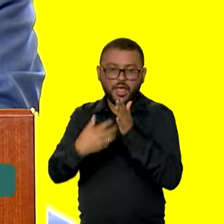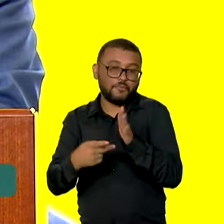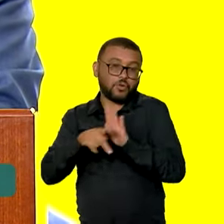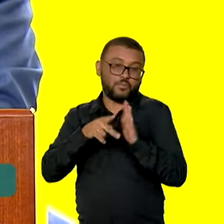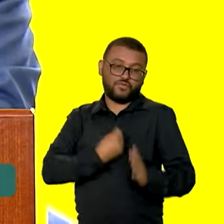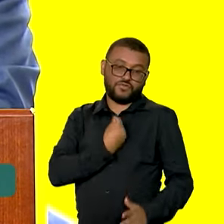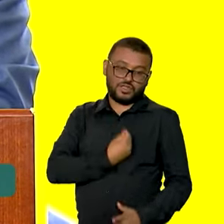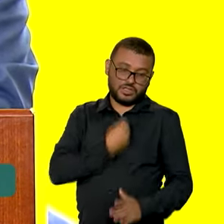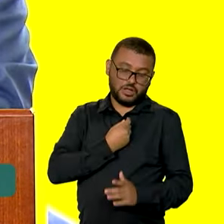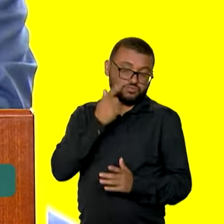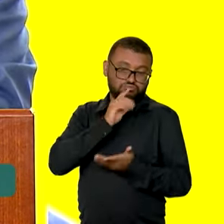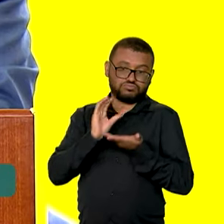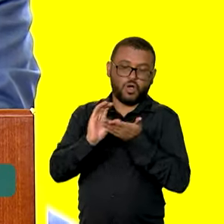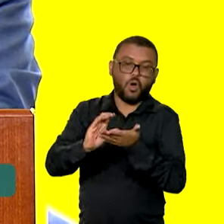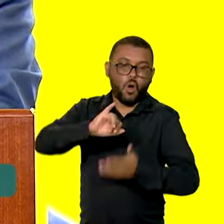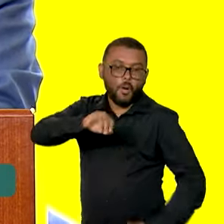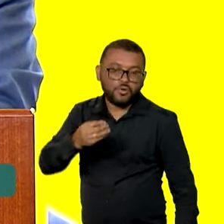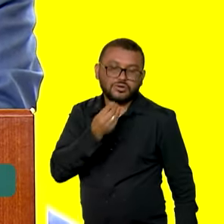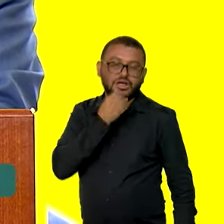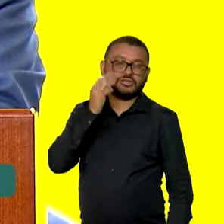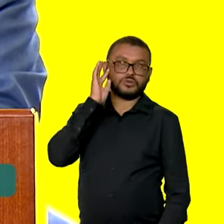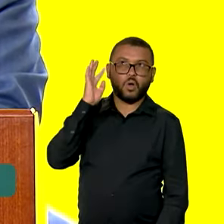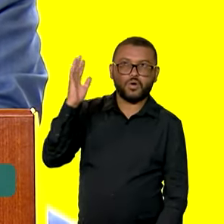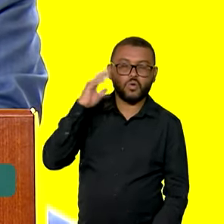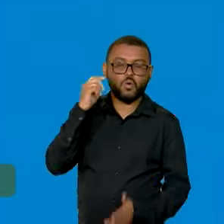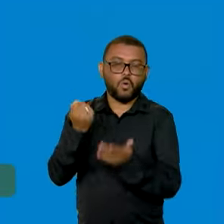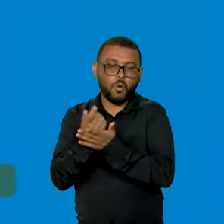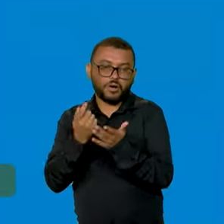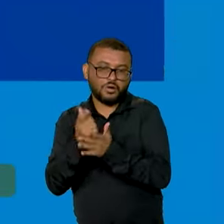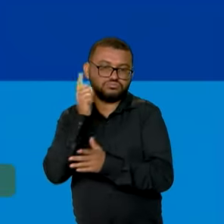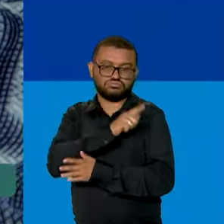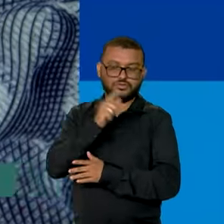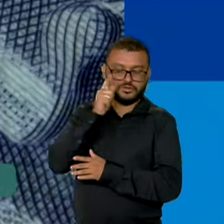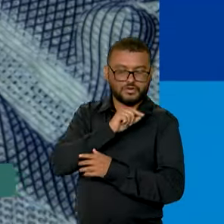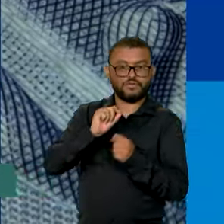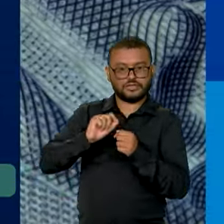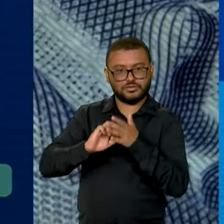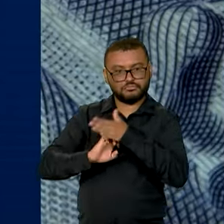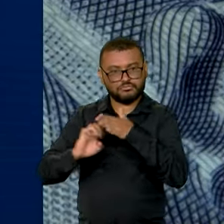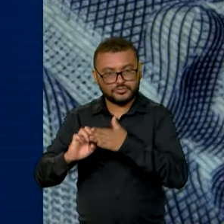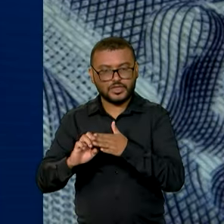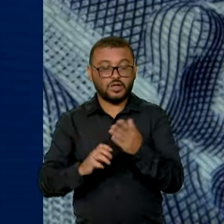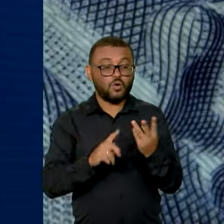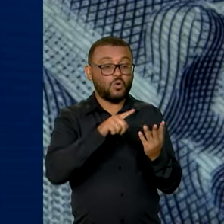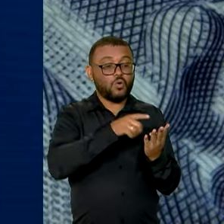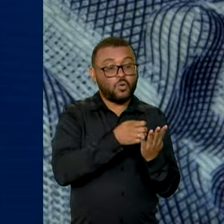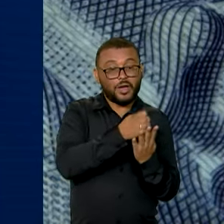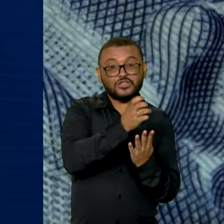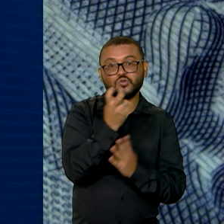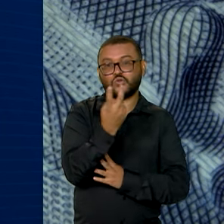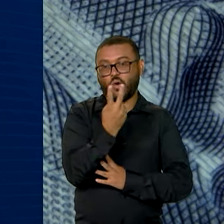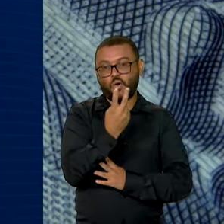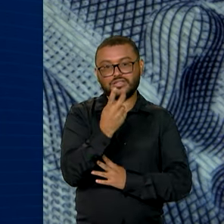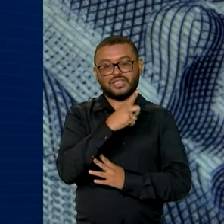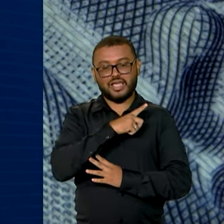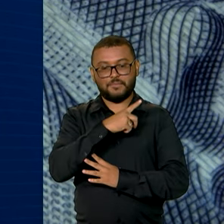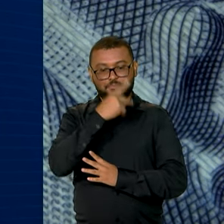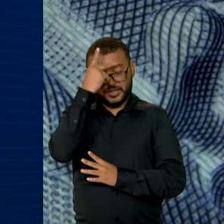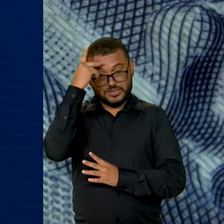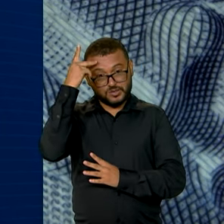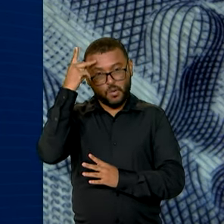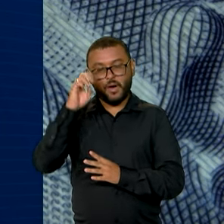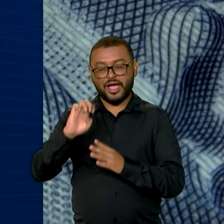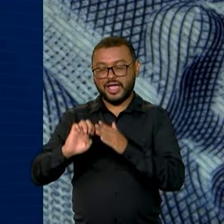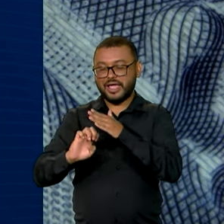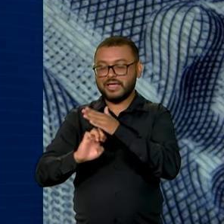oportunidade de investir em seus sonhos e projetos. O segundo eixo inclui ações voltadas para os microempreendedores.